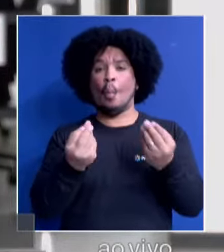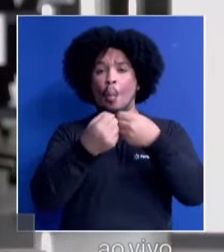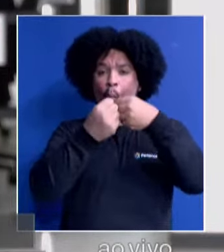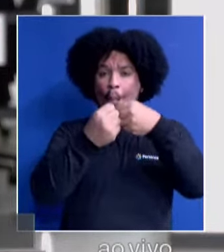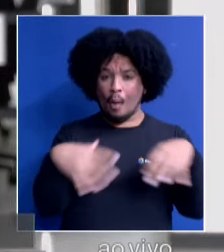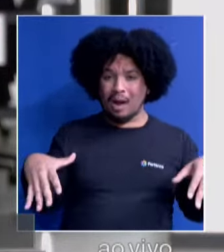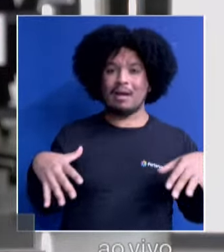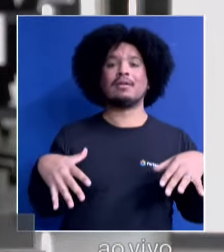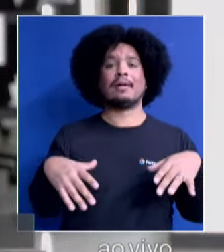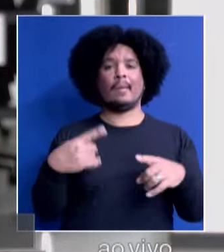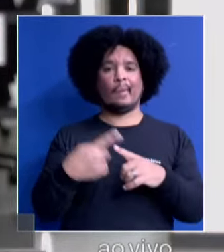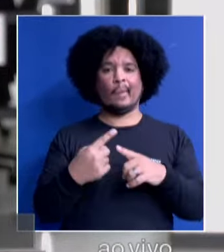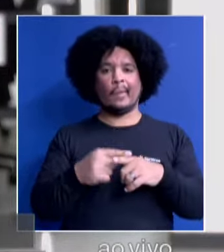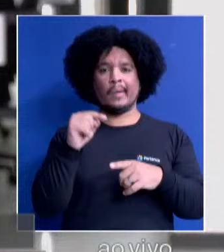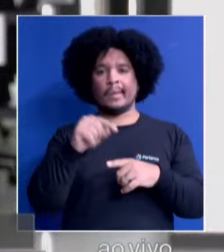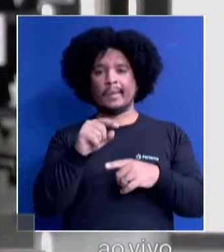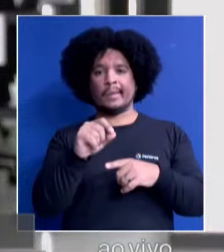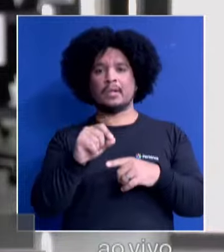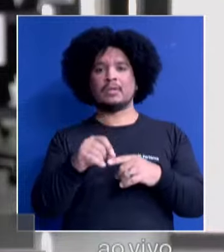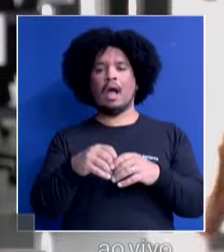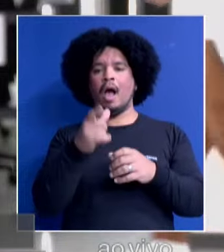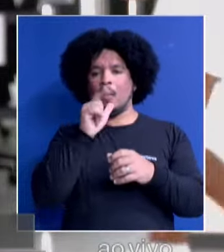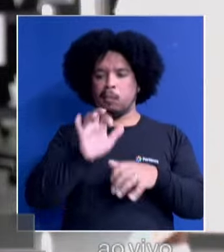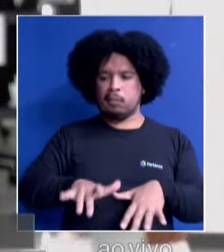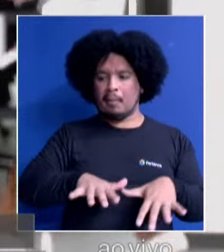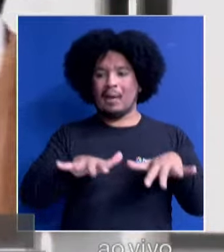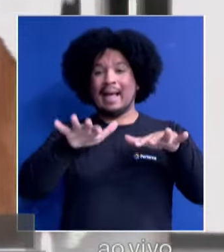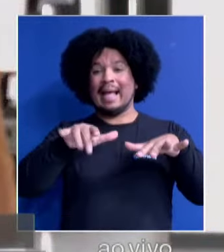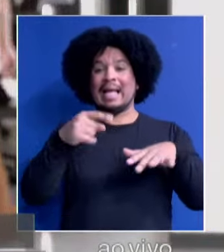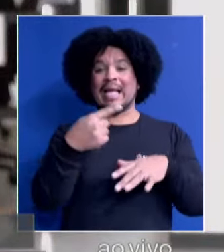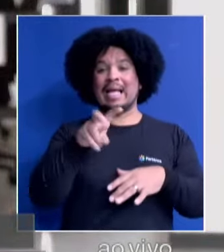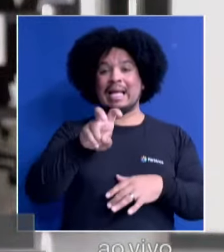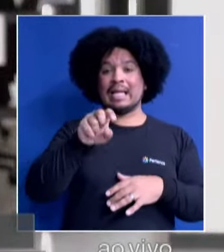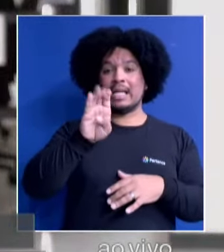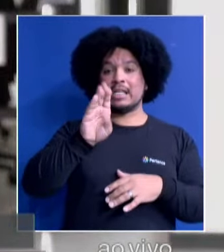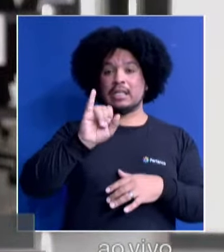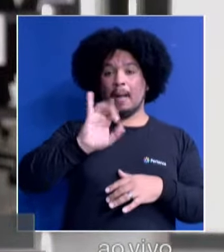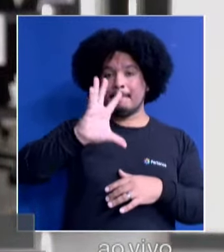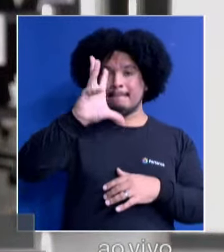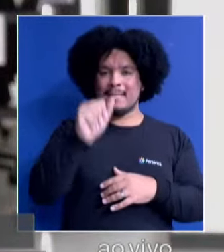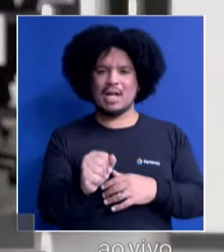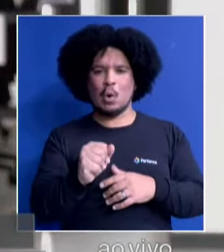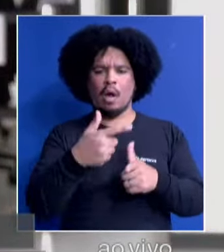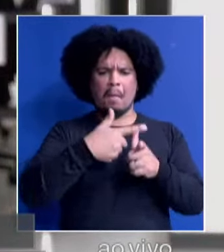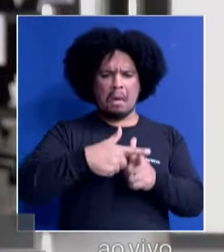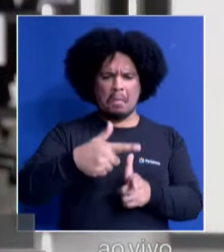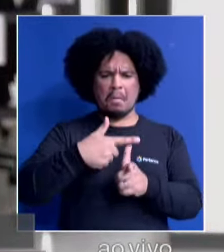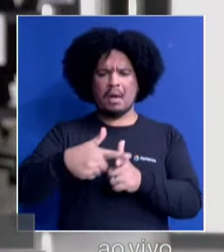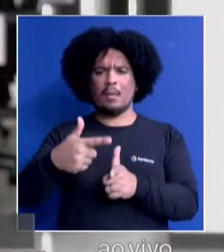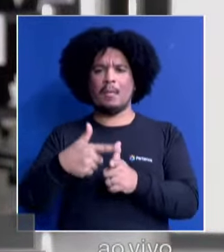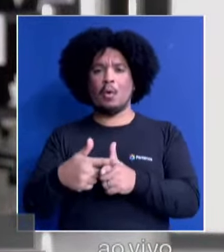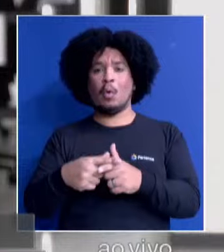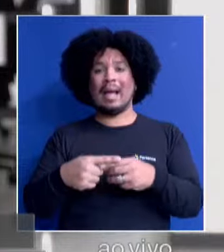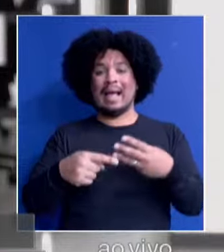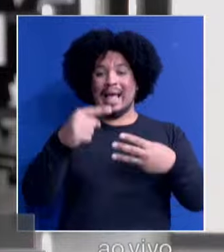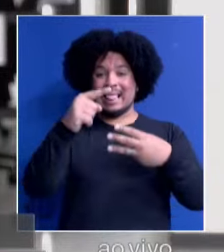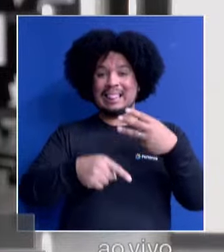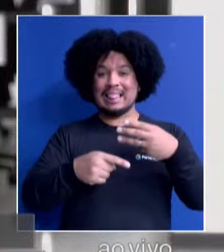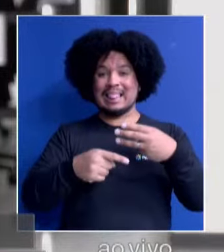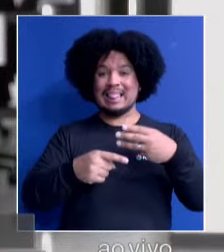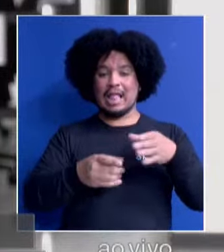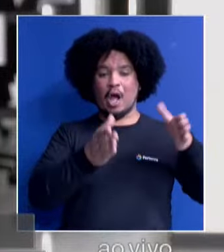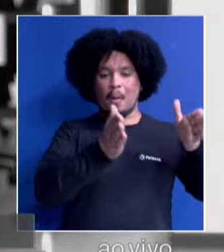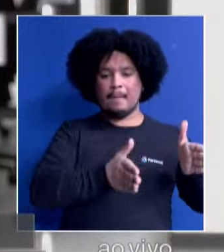prejuízos por conta das enchentes. Esses 15 bilhões de reais serão divididos aí em três linhas